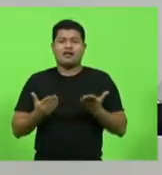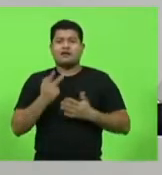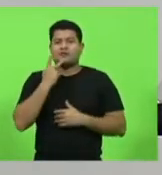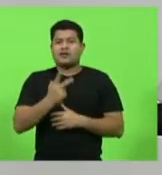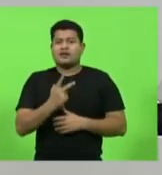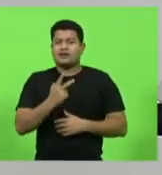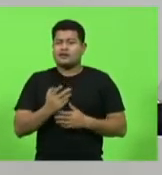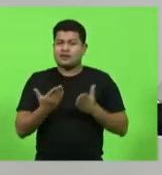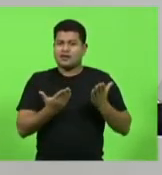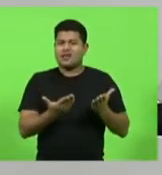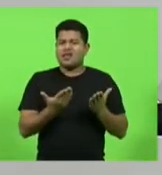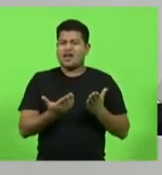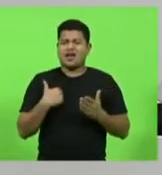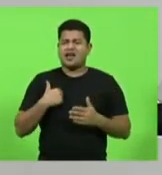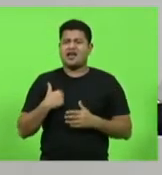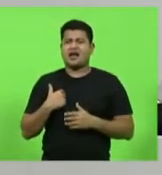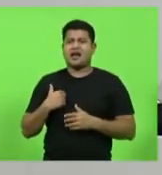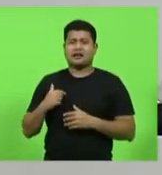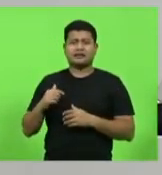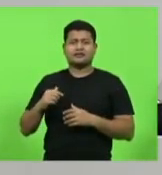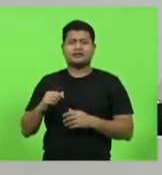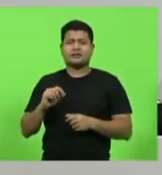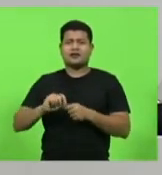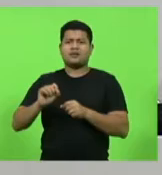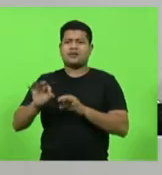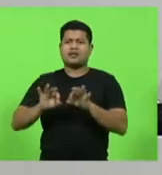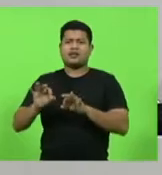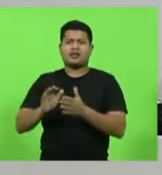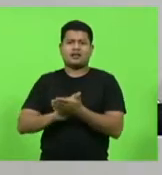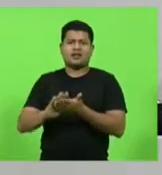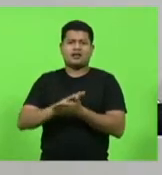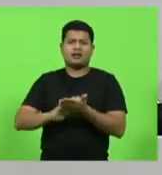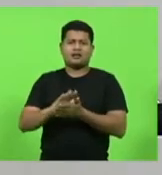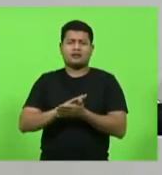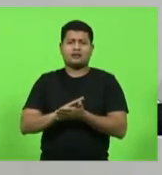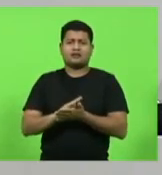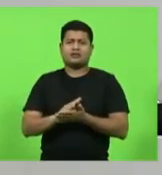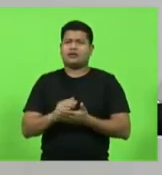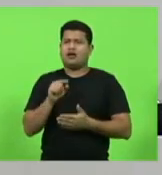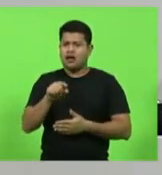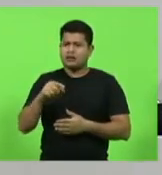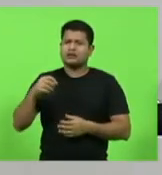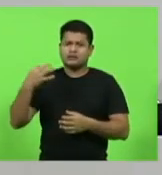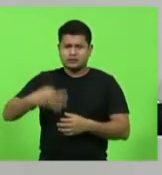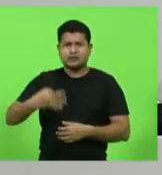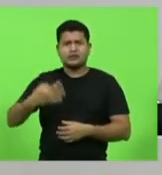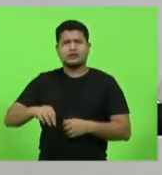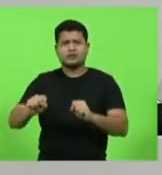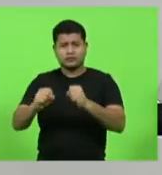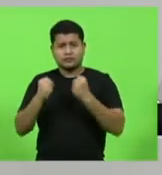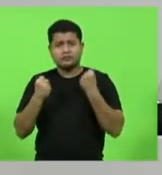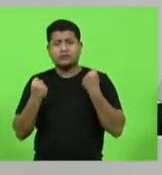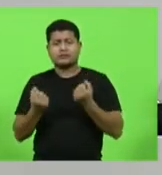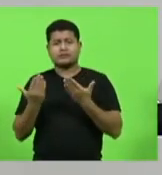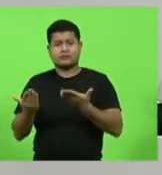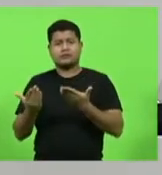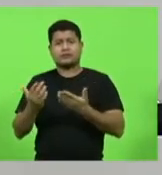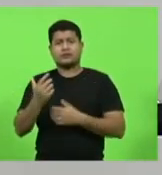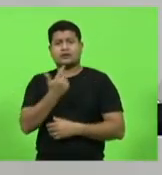parte dele, ele está sim fazendo a parte dele, que é defendendo o governo federal, defendendo o executivo,